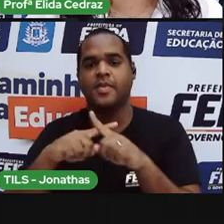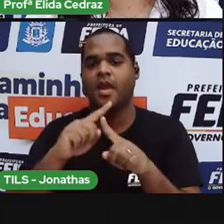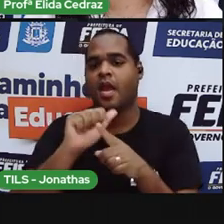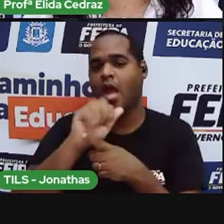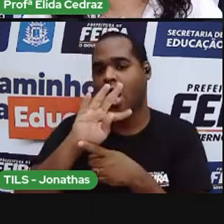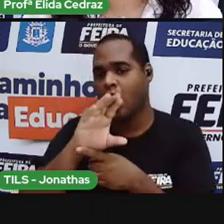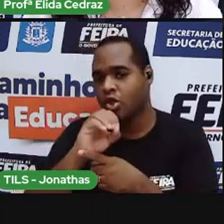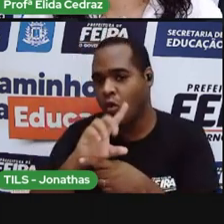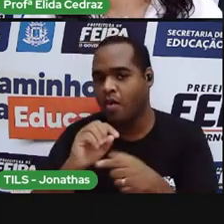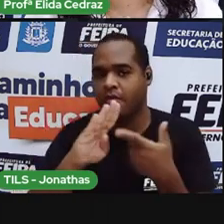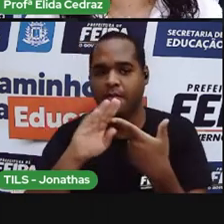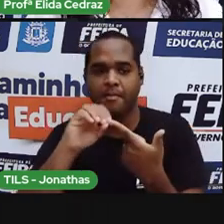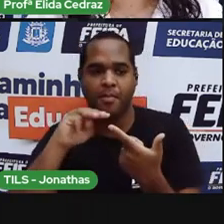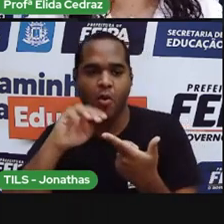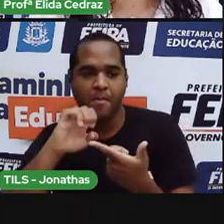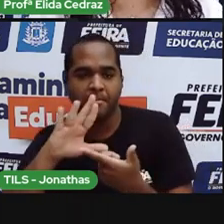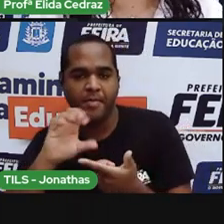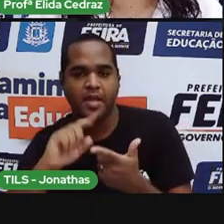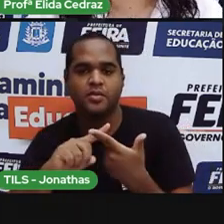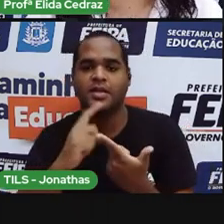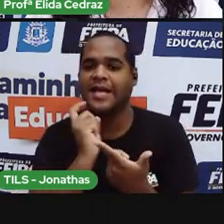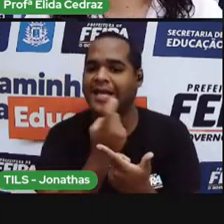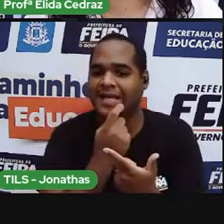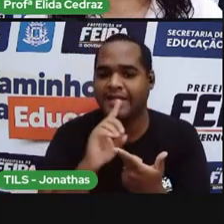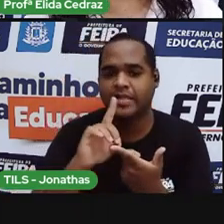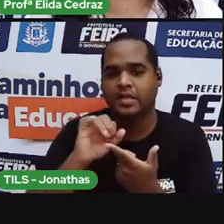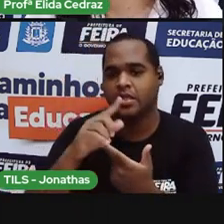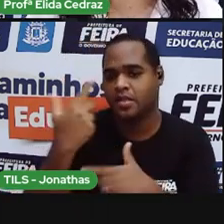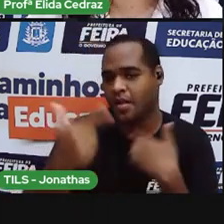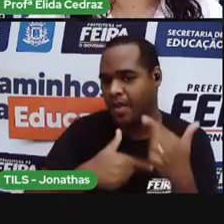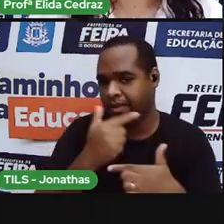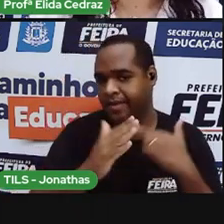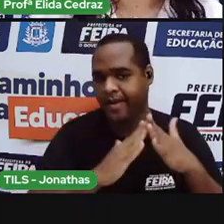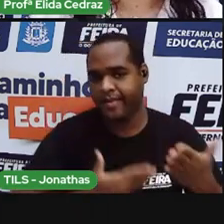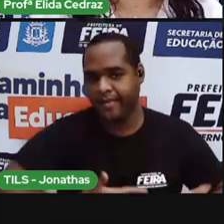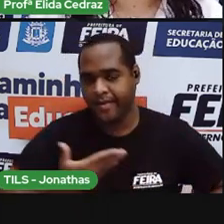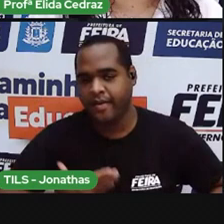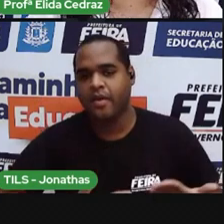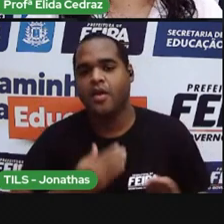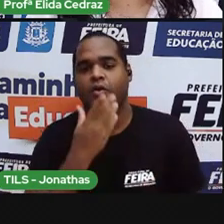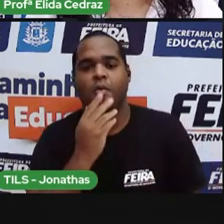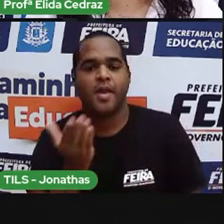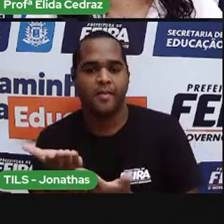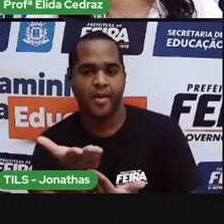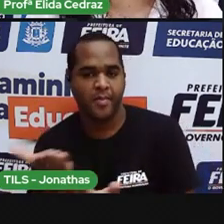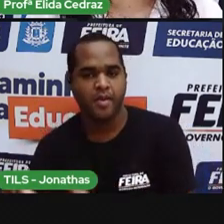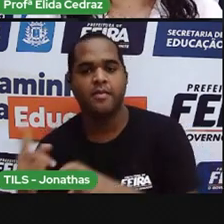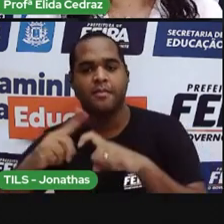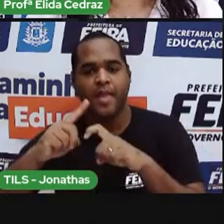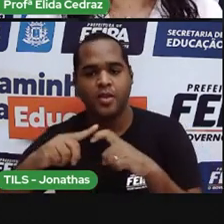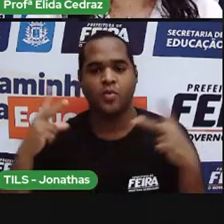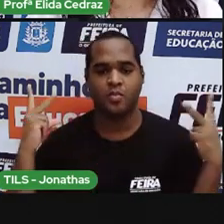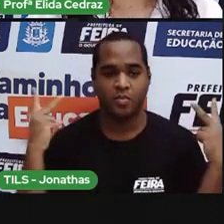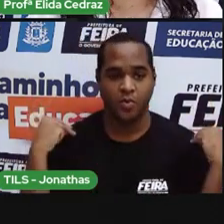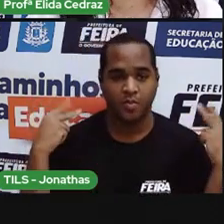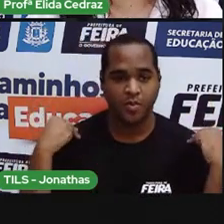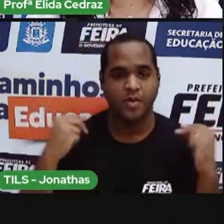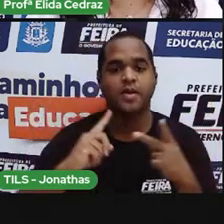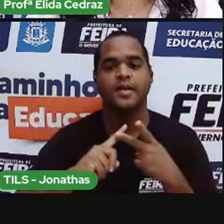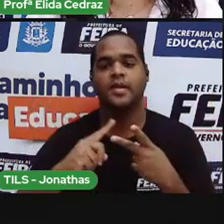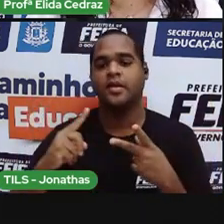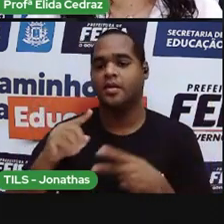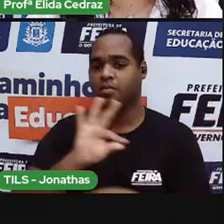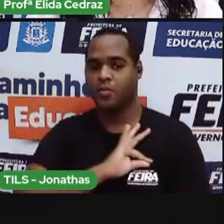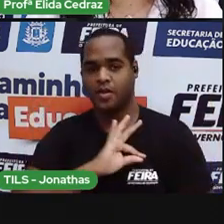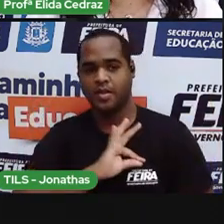Ator, bombeiro, dentista, diarista, garçom, médico, motorista,